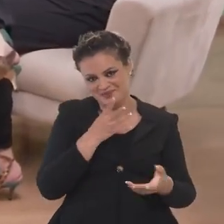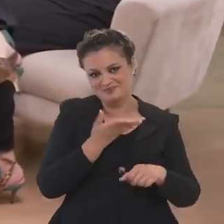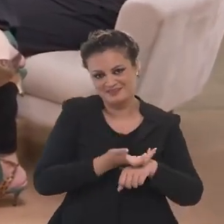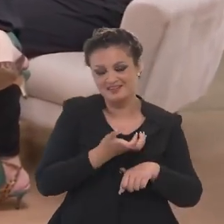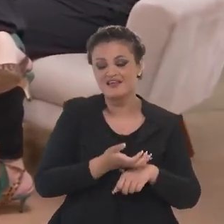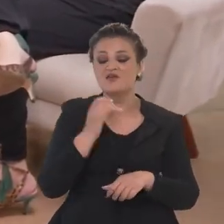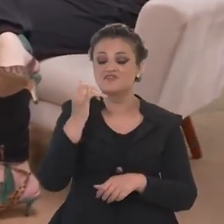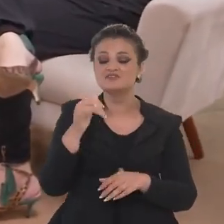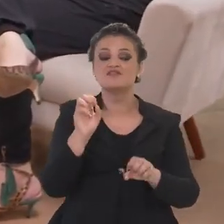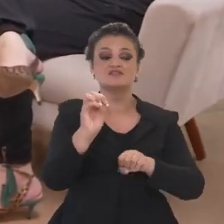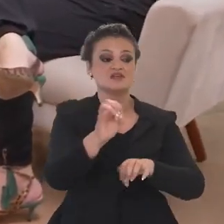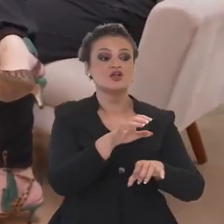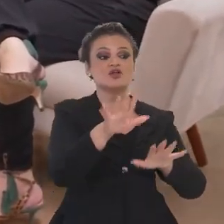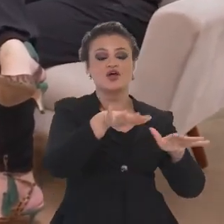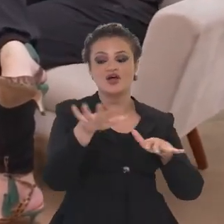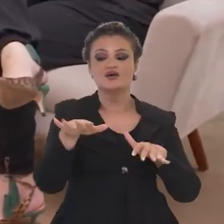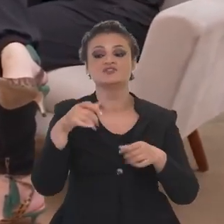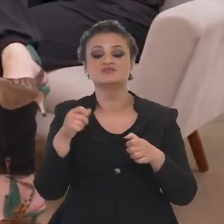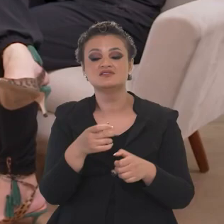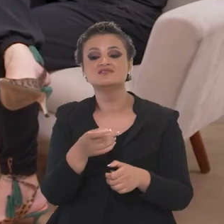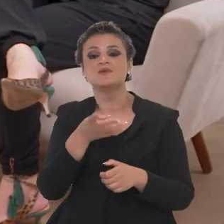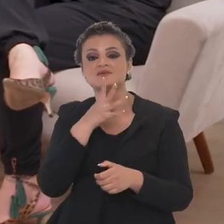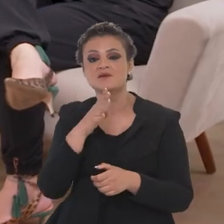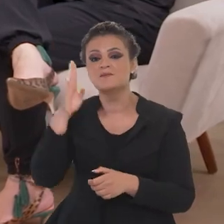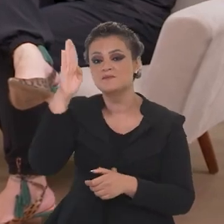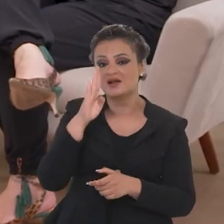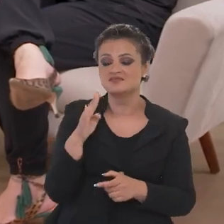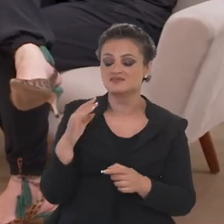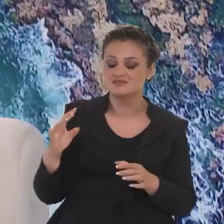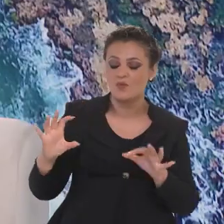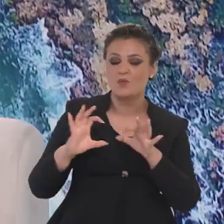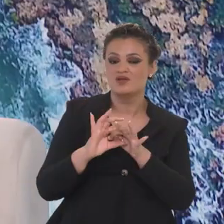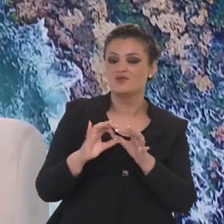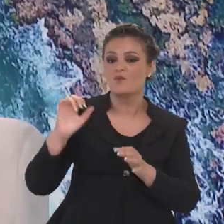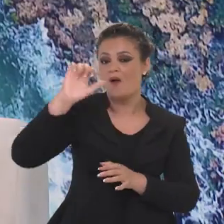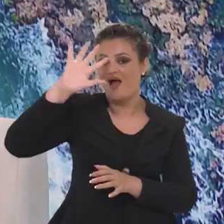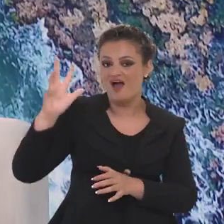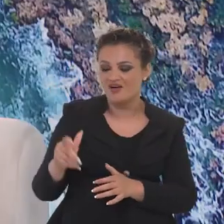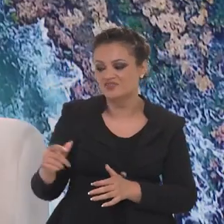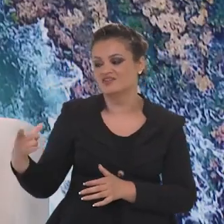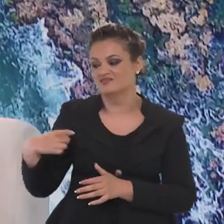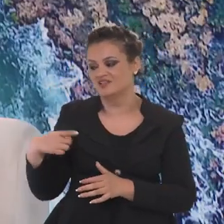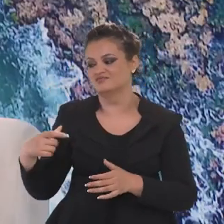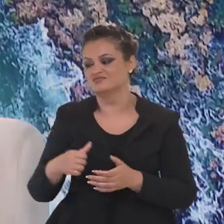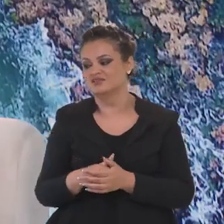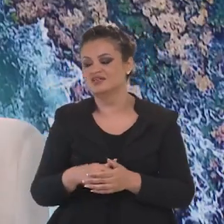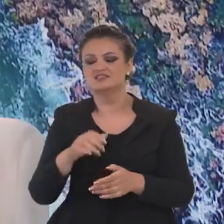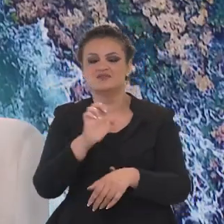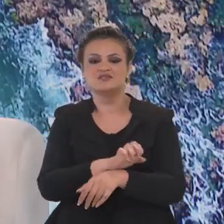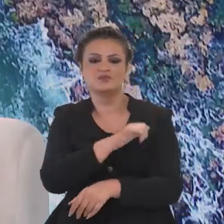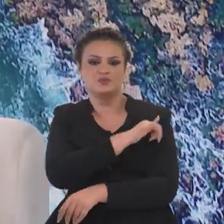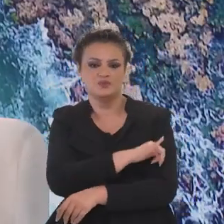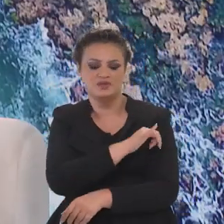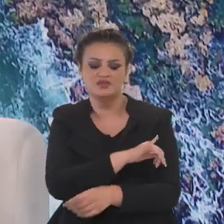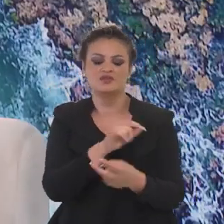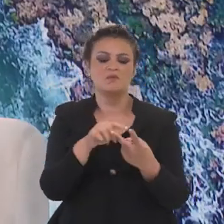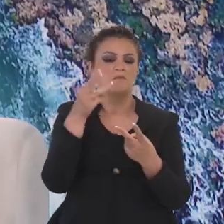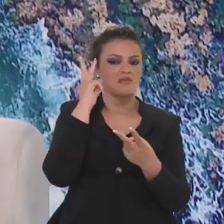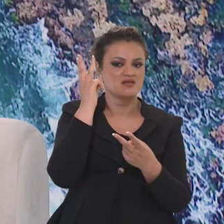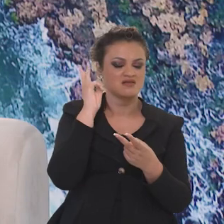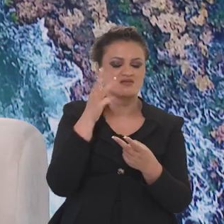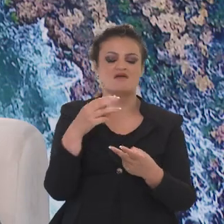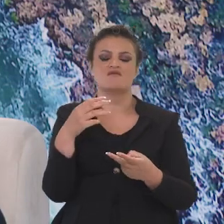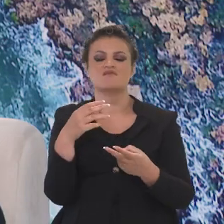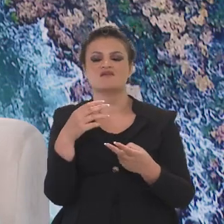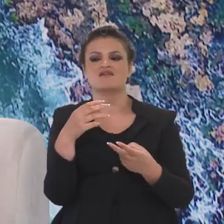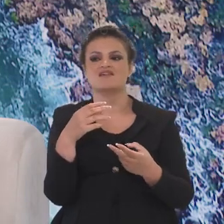falei isso a vida inteira para os meus alunos. A gente precisa conhecer a conexão do Brasil com a África. O Brasil tem o Rio de Janeiro, o Brasil tem Maranhão, o Brasil tem